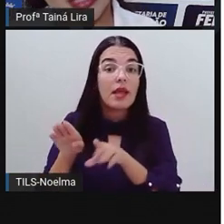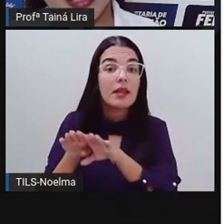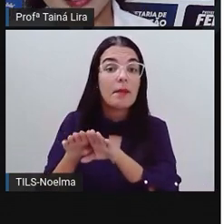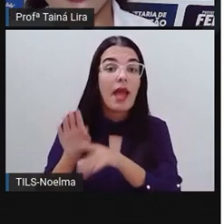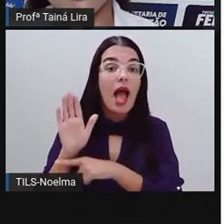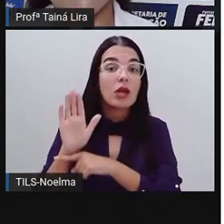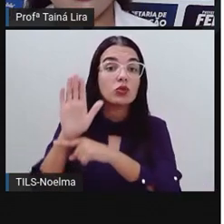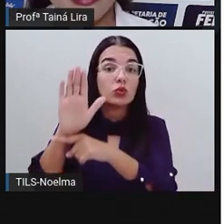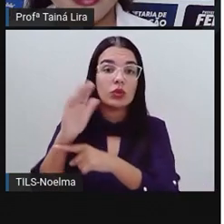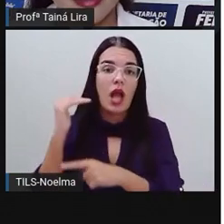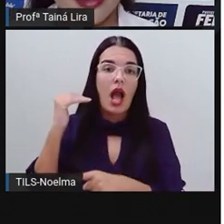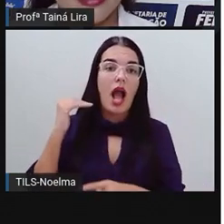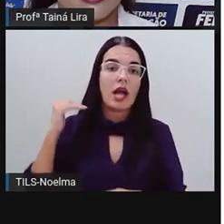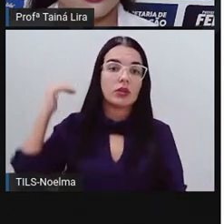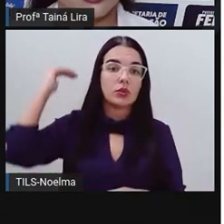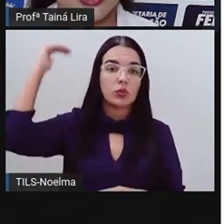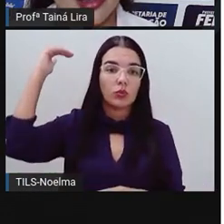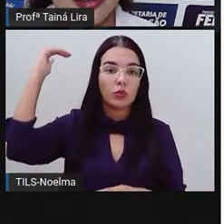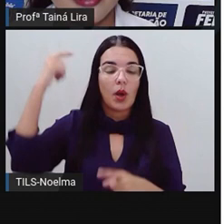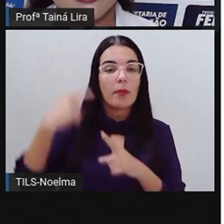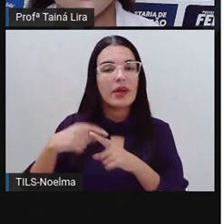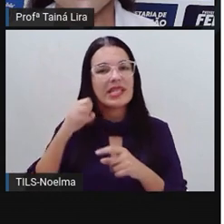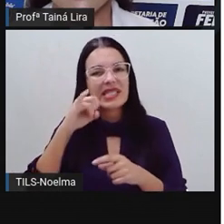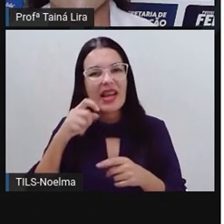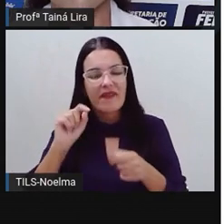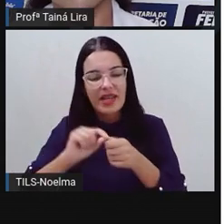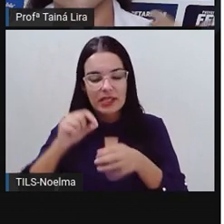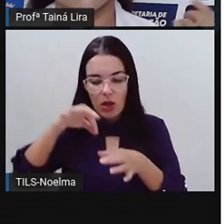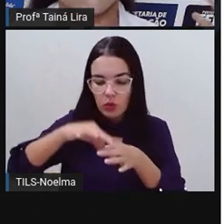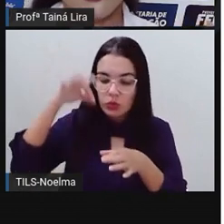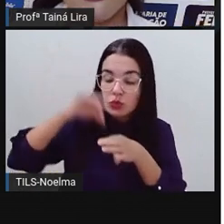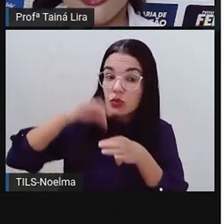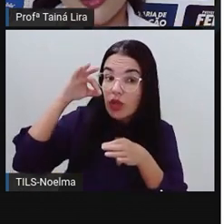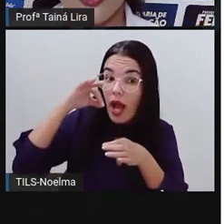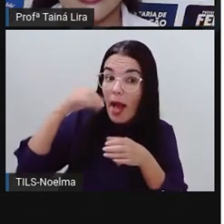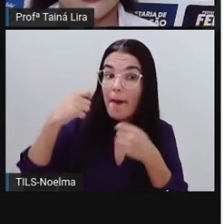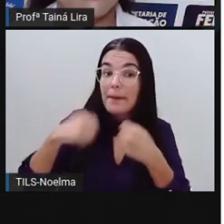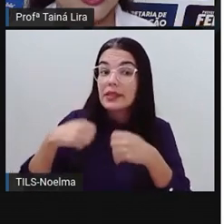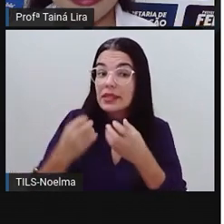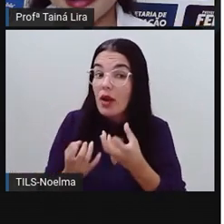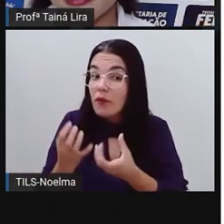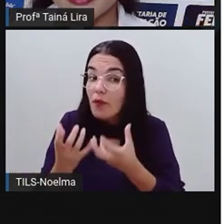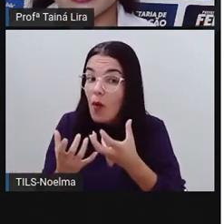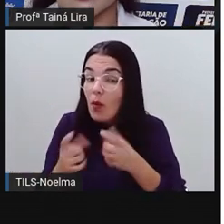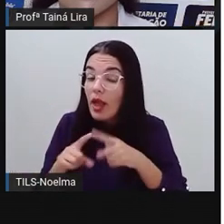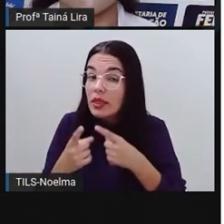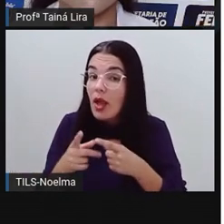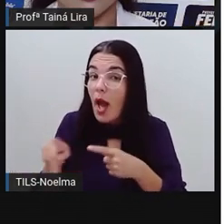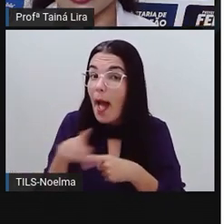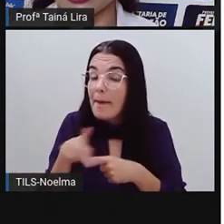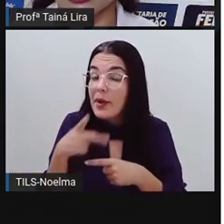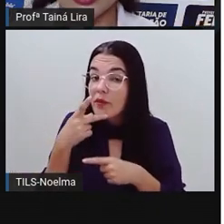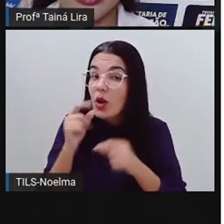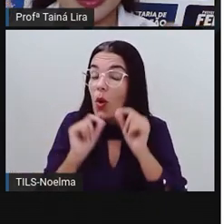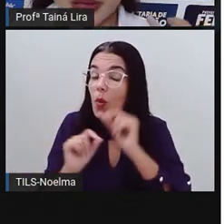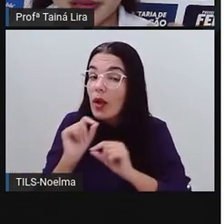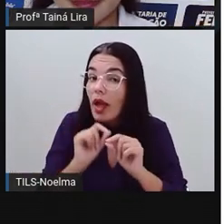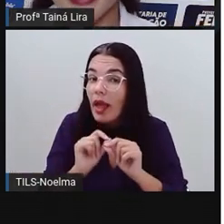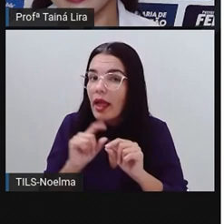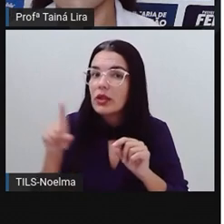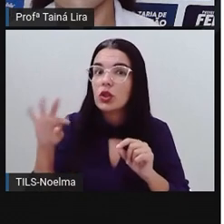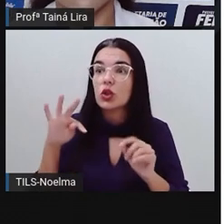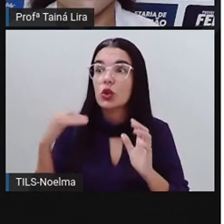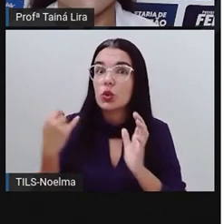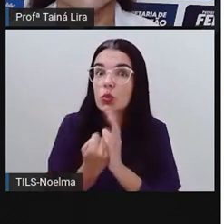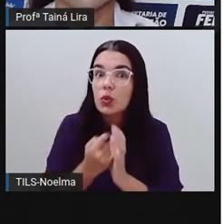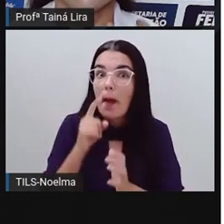porque na hora de fazer aí esses chás, vão utilizar fogo. E a Pró já falou aqui, né? Tudo aí é